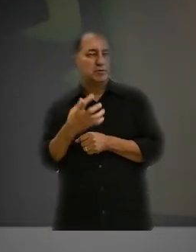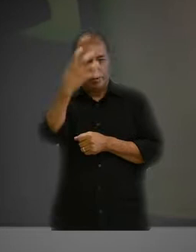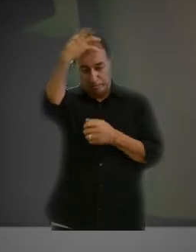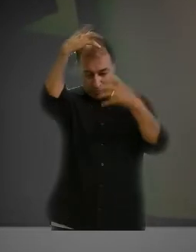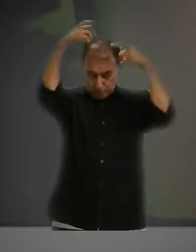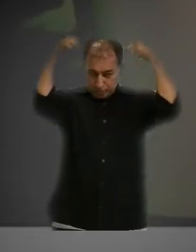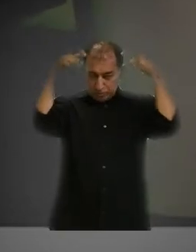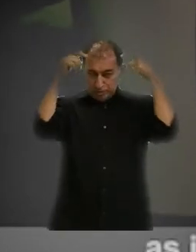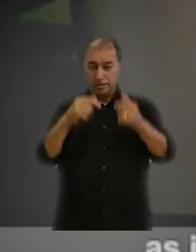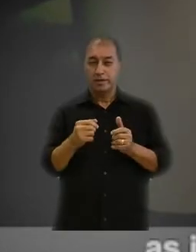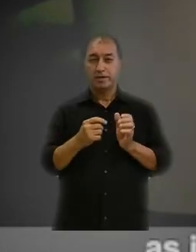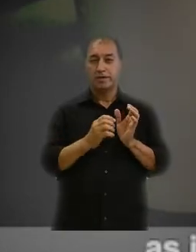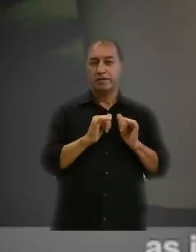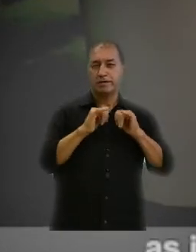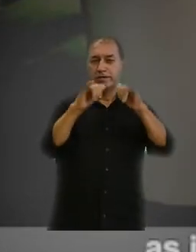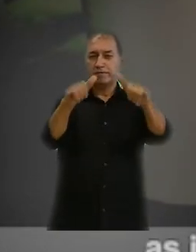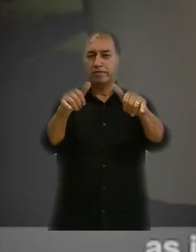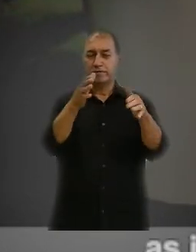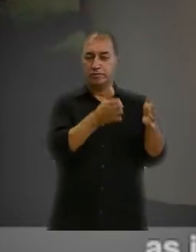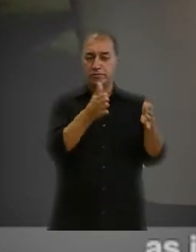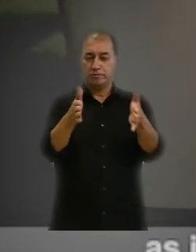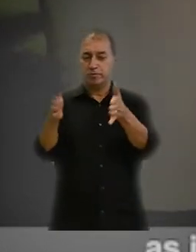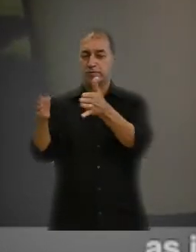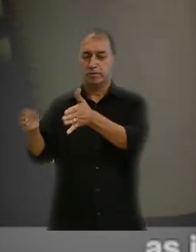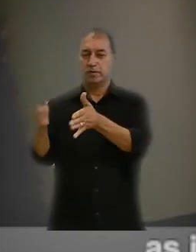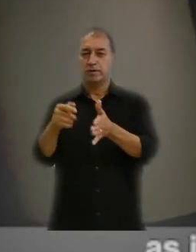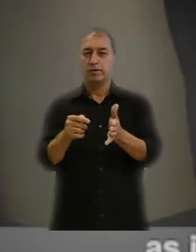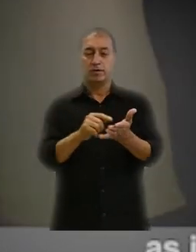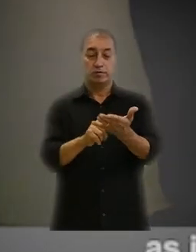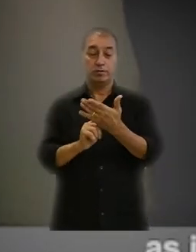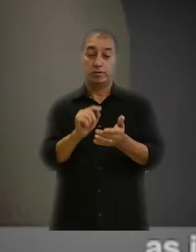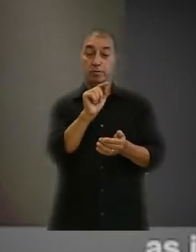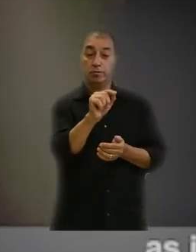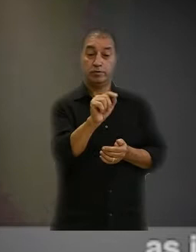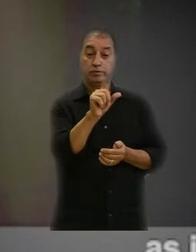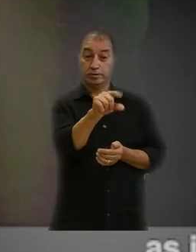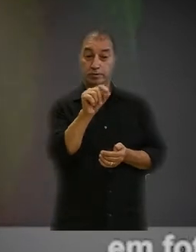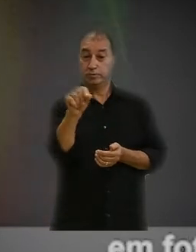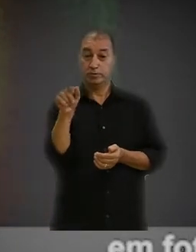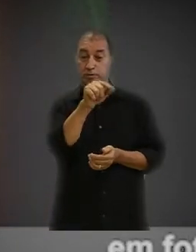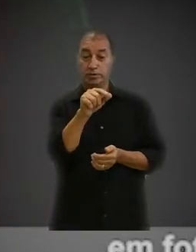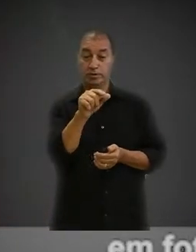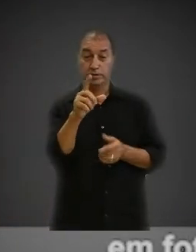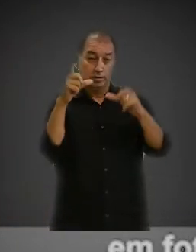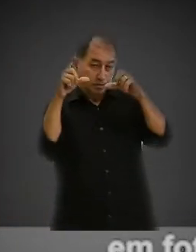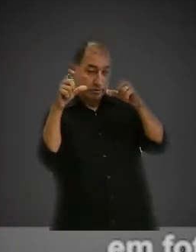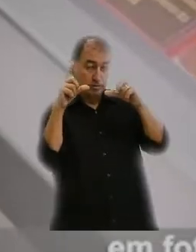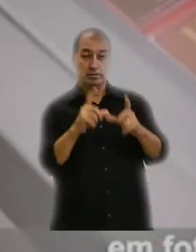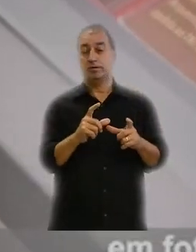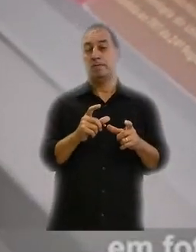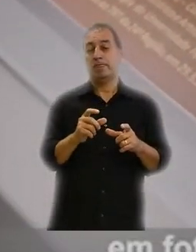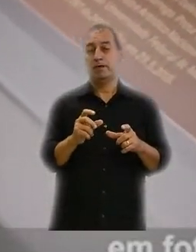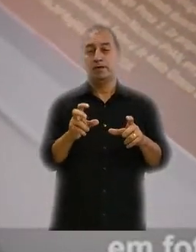imperial. As informações sobre tais períodos estão disponíveis em meio digital, em fotografias